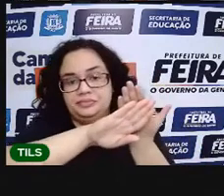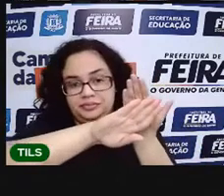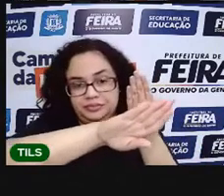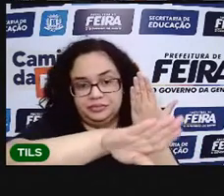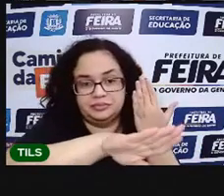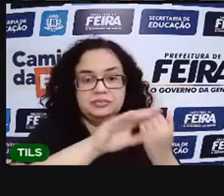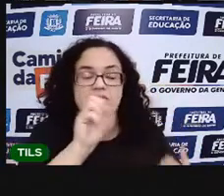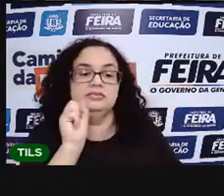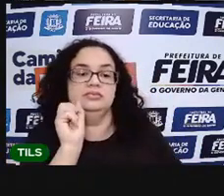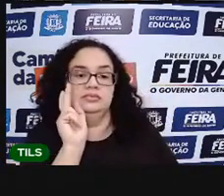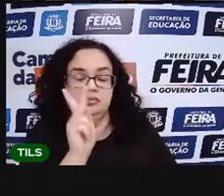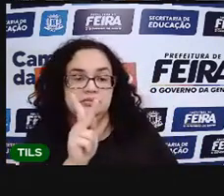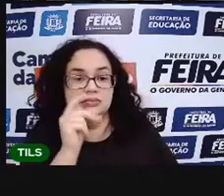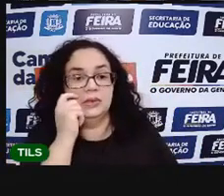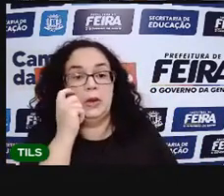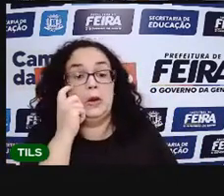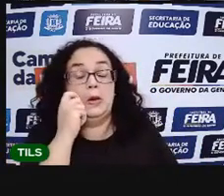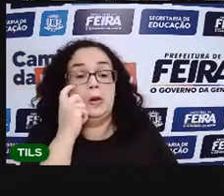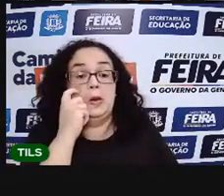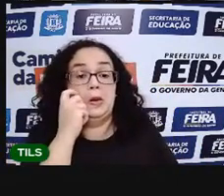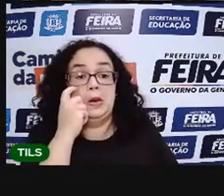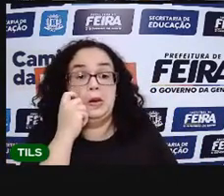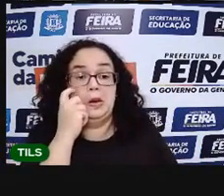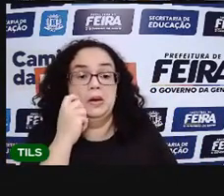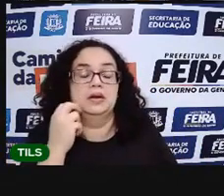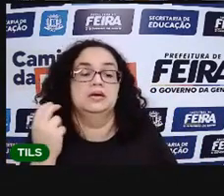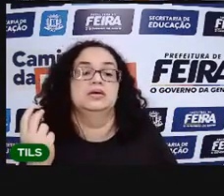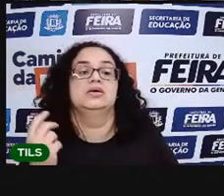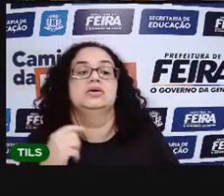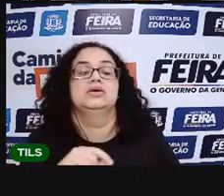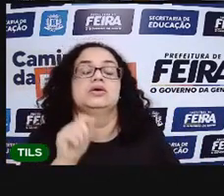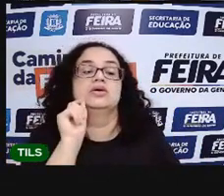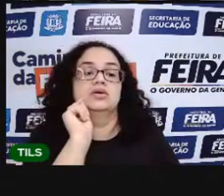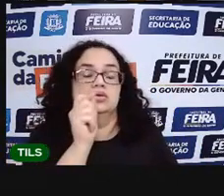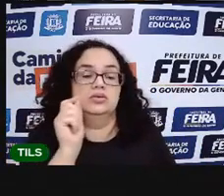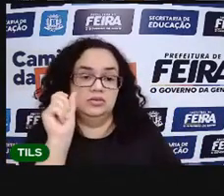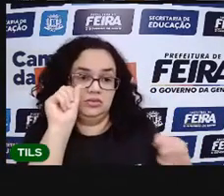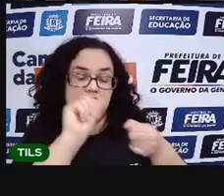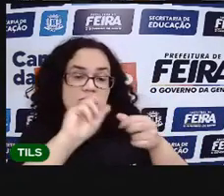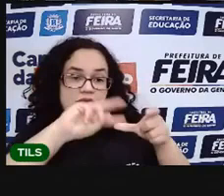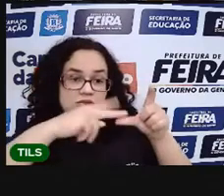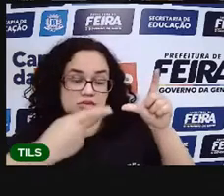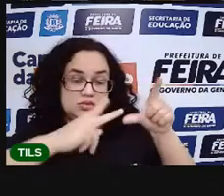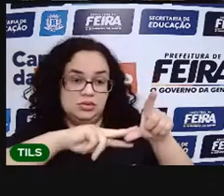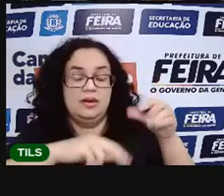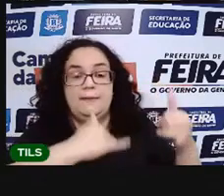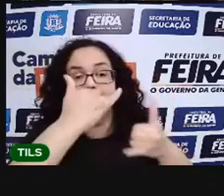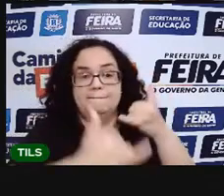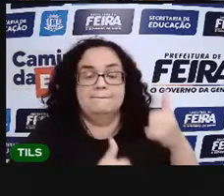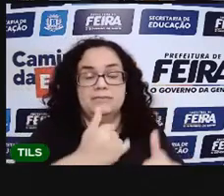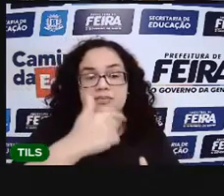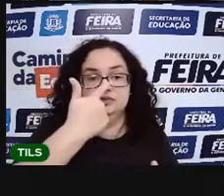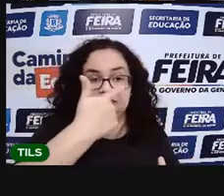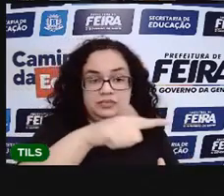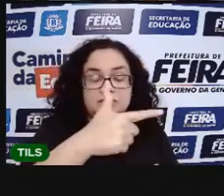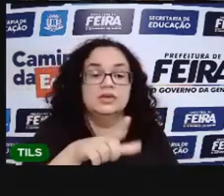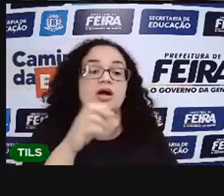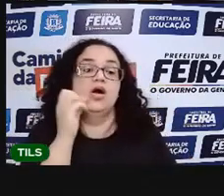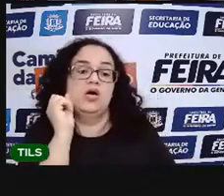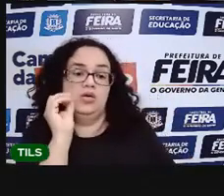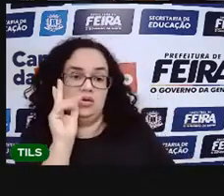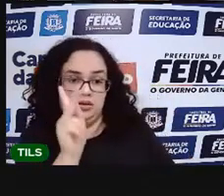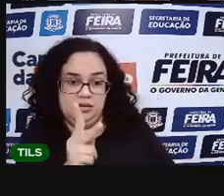Tá? Se você não... O que você quer classificar não são brinquedos, são outras coisas, tudo bem.